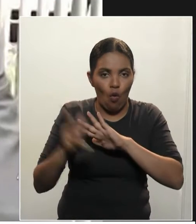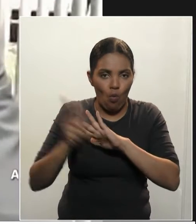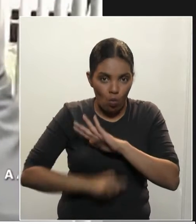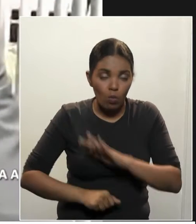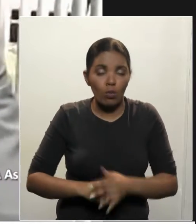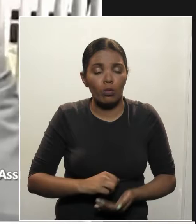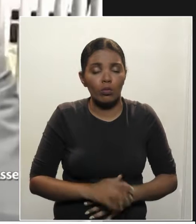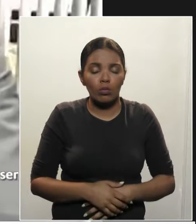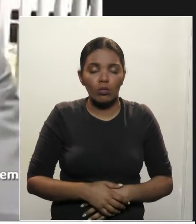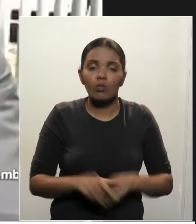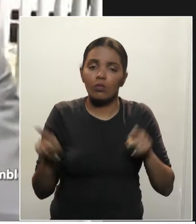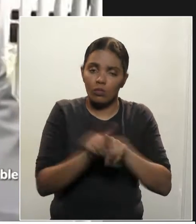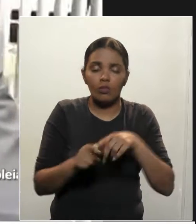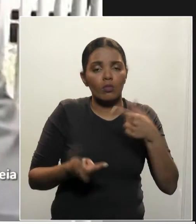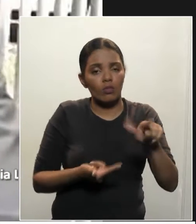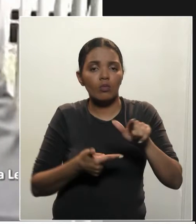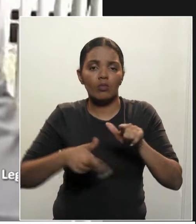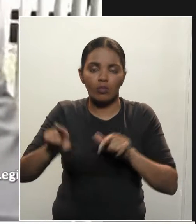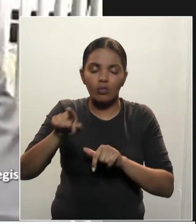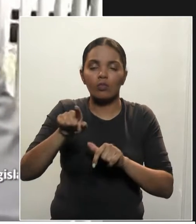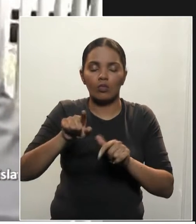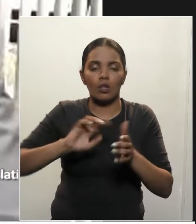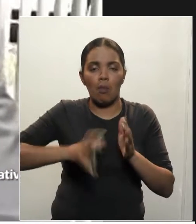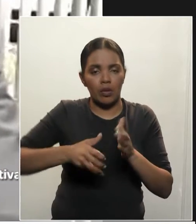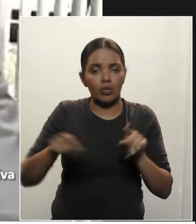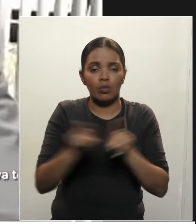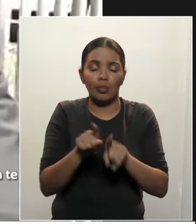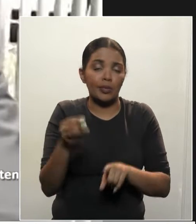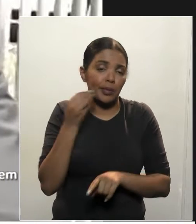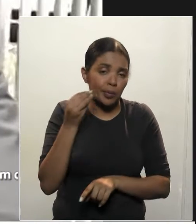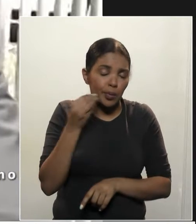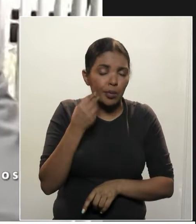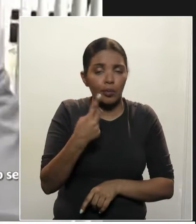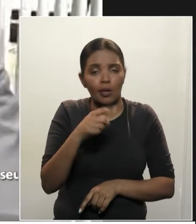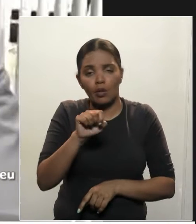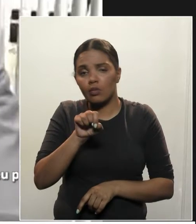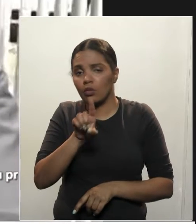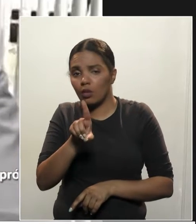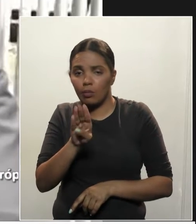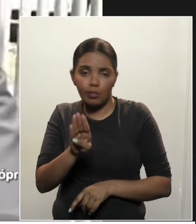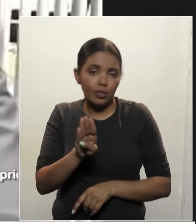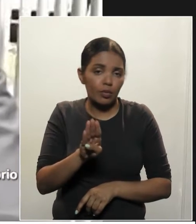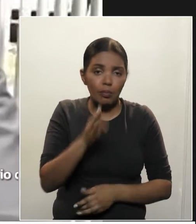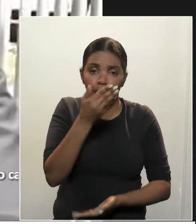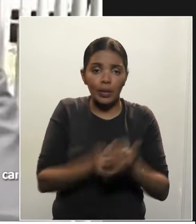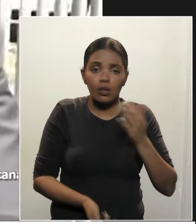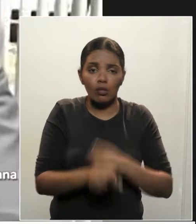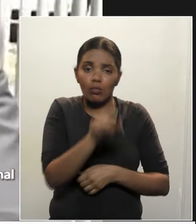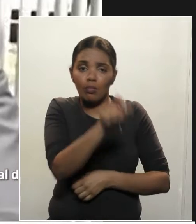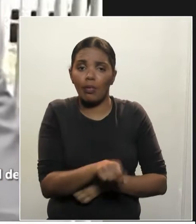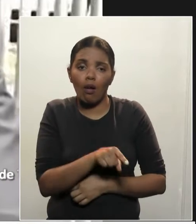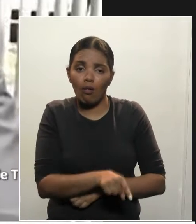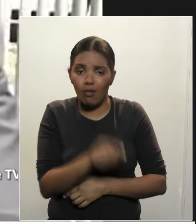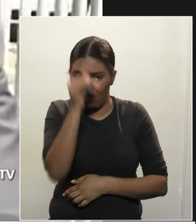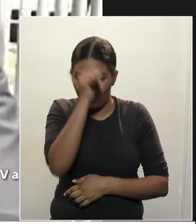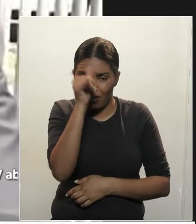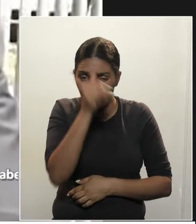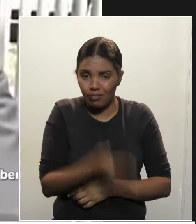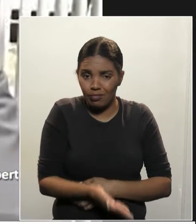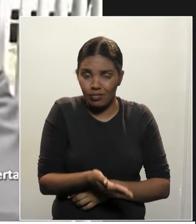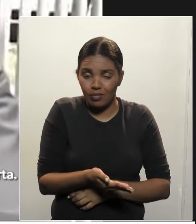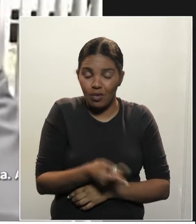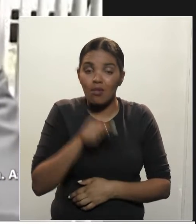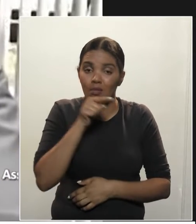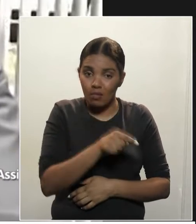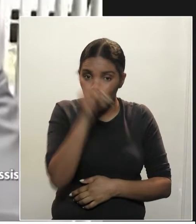PT, e de outros partidos também que tentaram a sorte do PSDB, e outros que perderam esse imbecil. Esse imbecil é